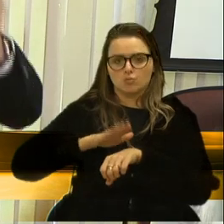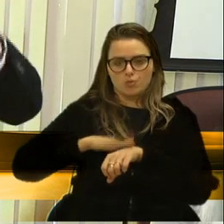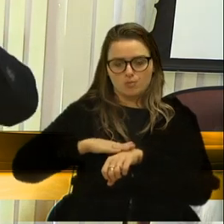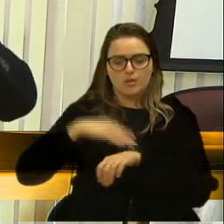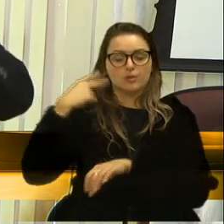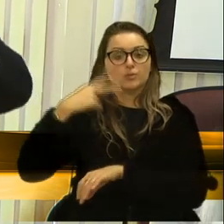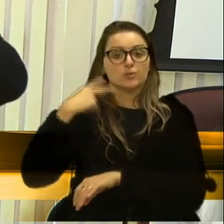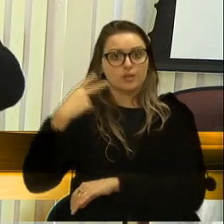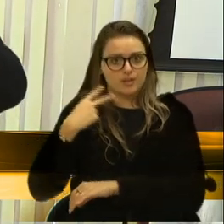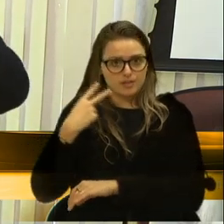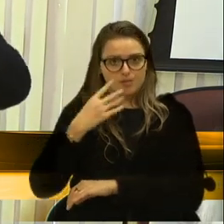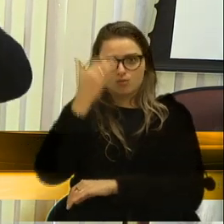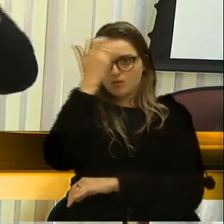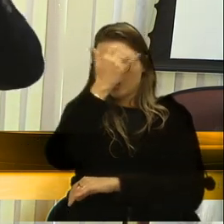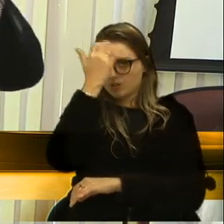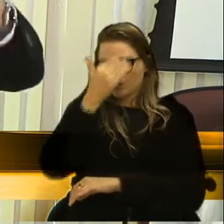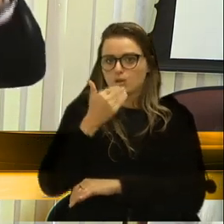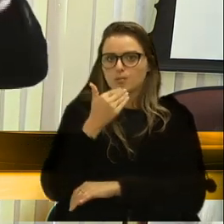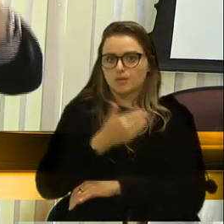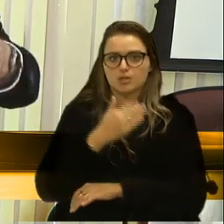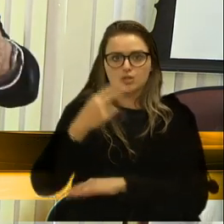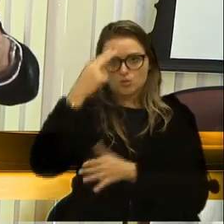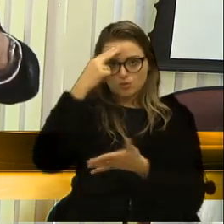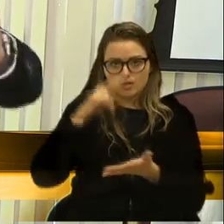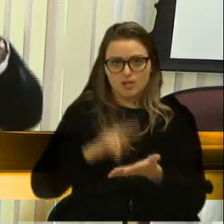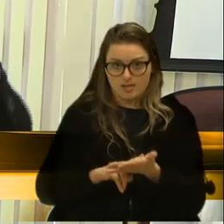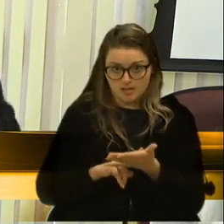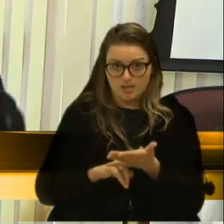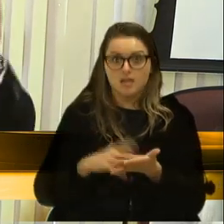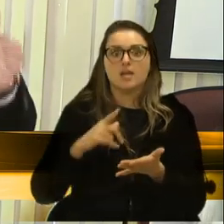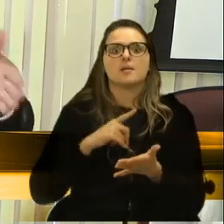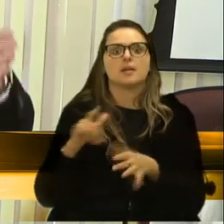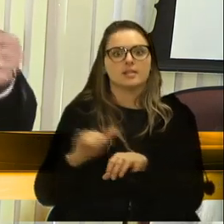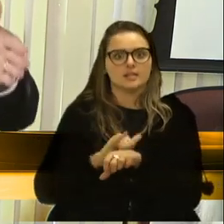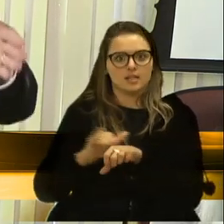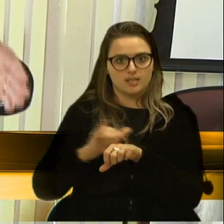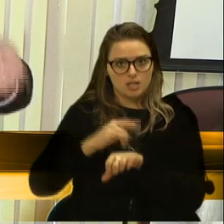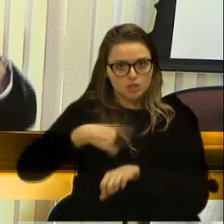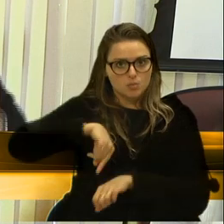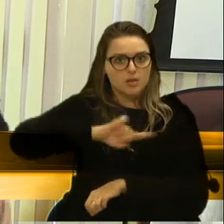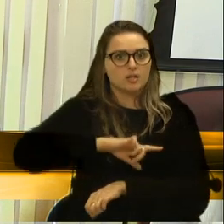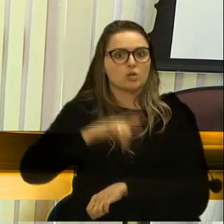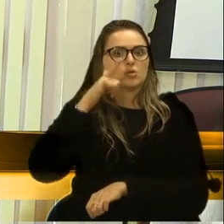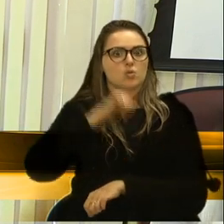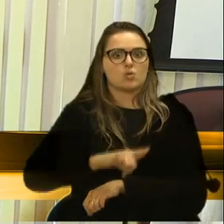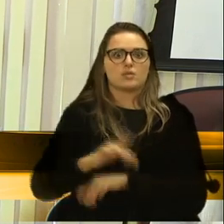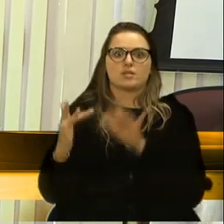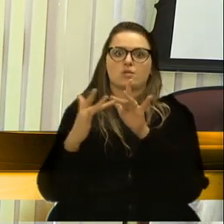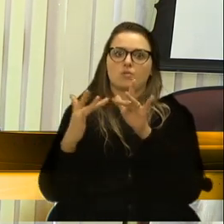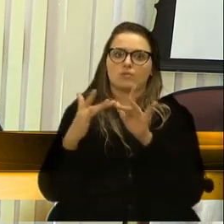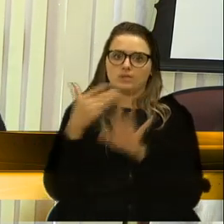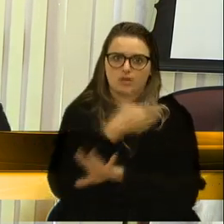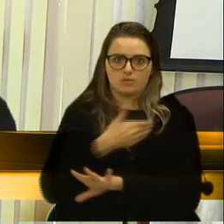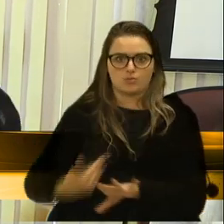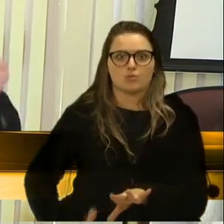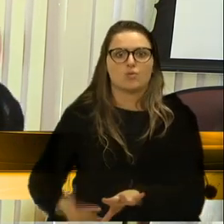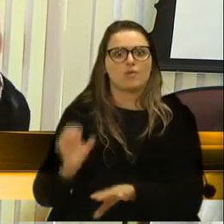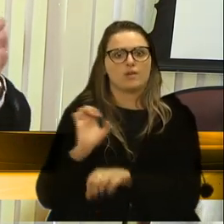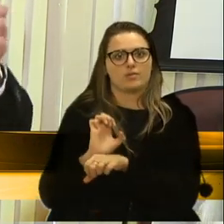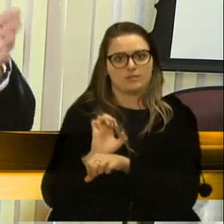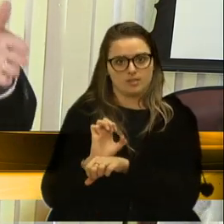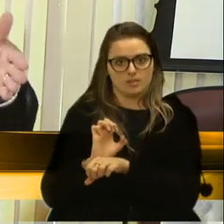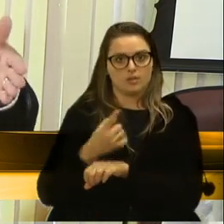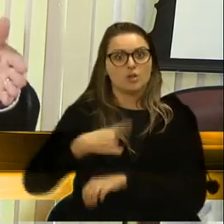vereador Adiló pediu auxílio para Nery para abrir caminho para que nós pudéssemos ser ouvidos pelo governo do Estado. E quando nós